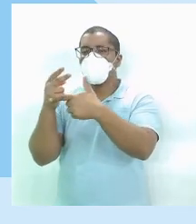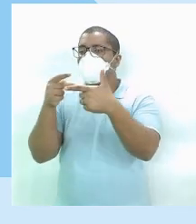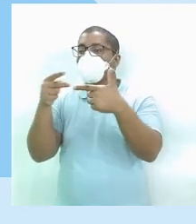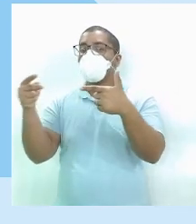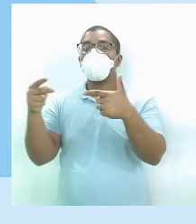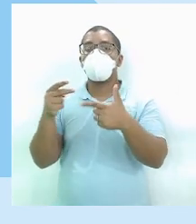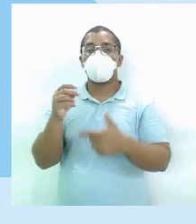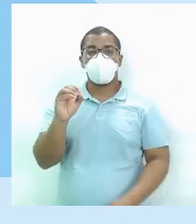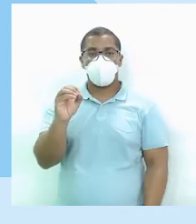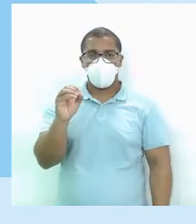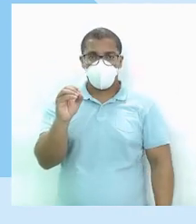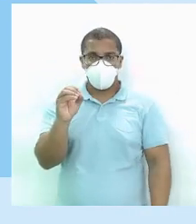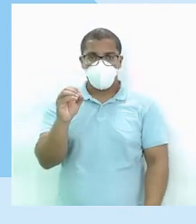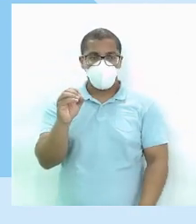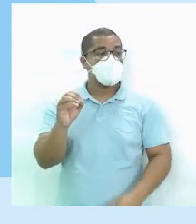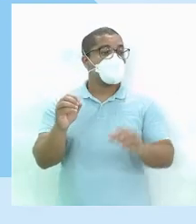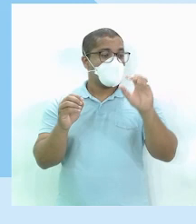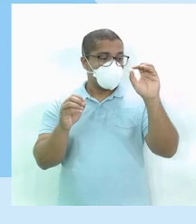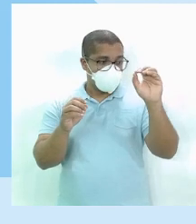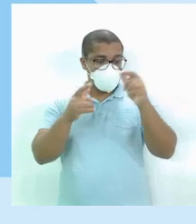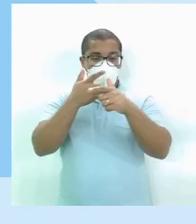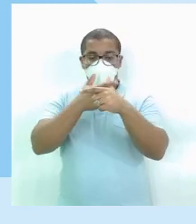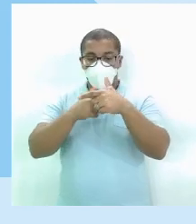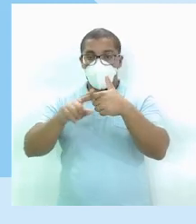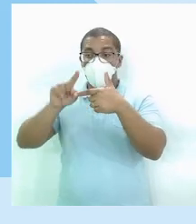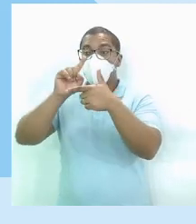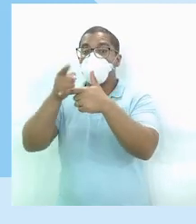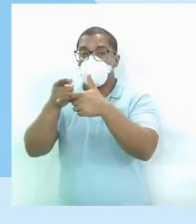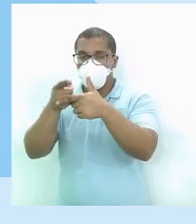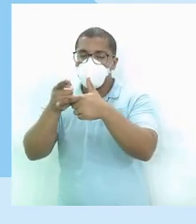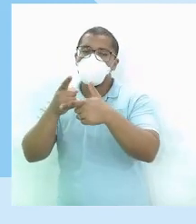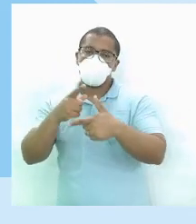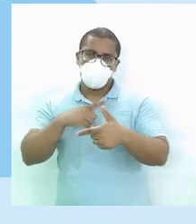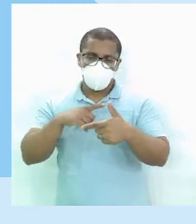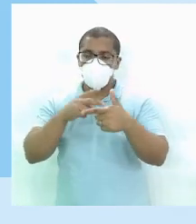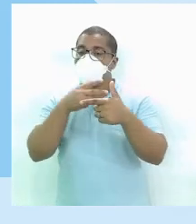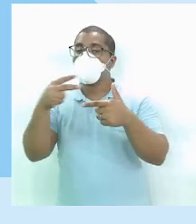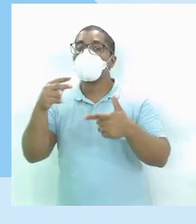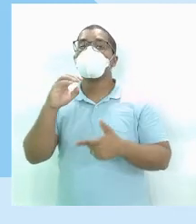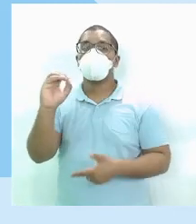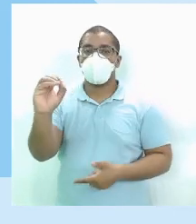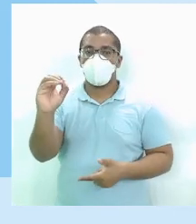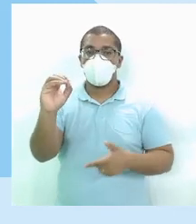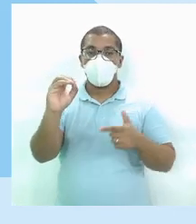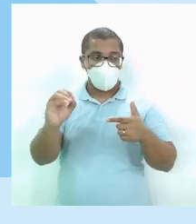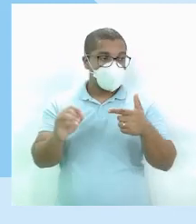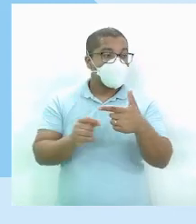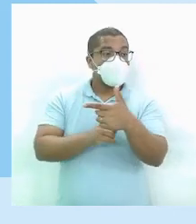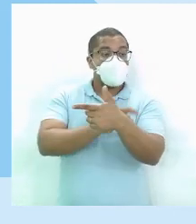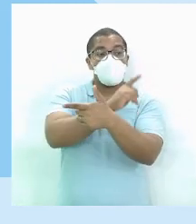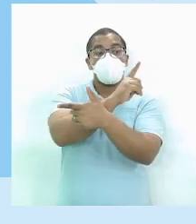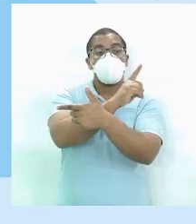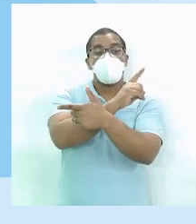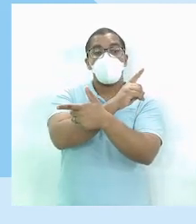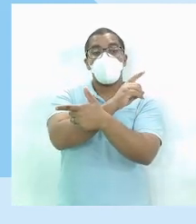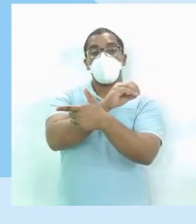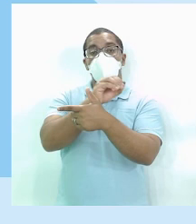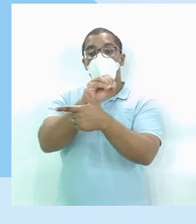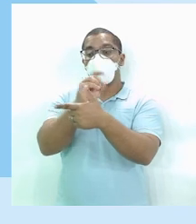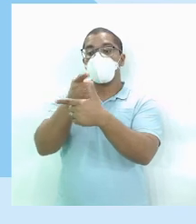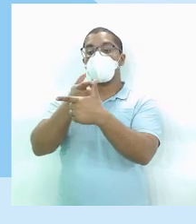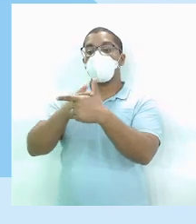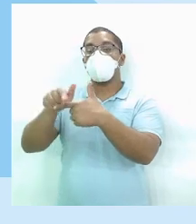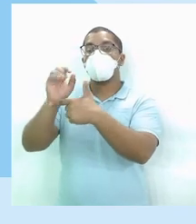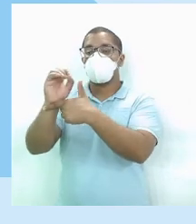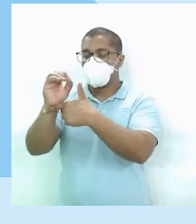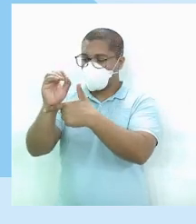dividido por mil Vai dar zero Agora o contrário Não existe Tá bom? Lembra Não esquece Dessa dica O